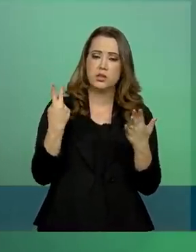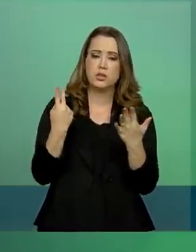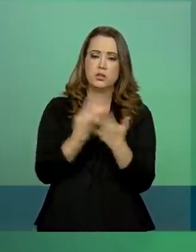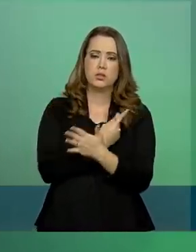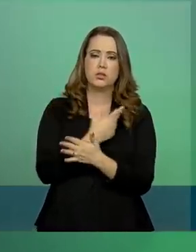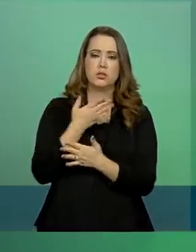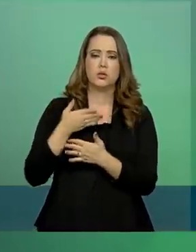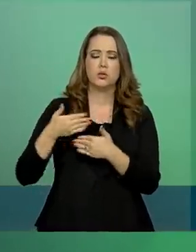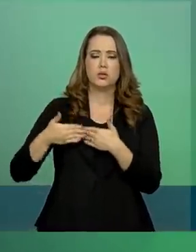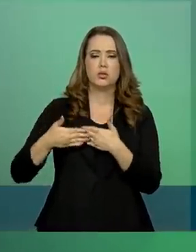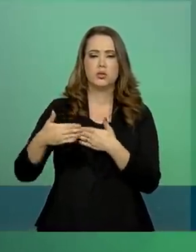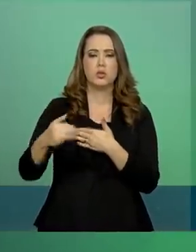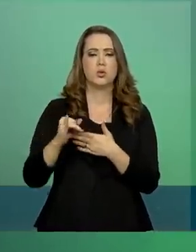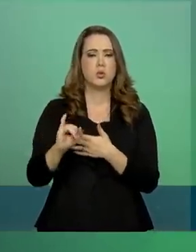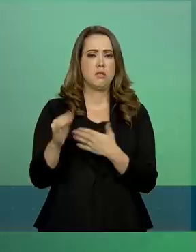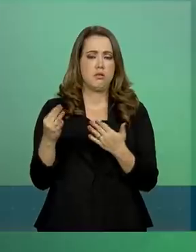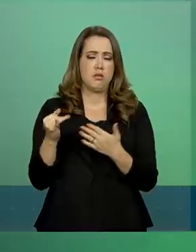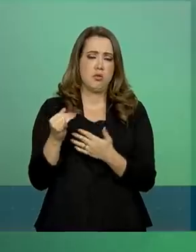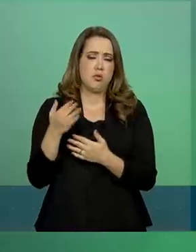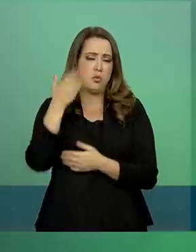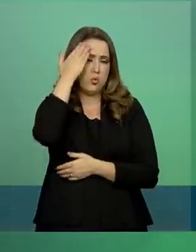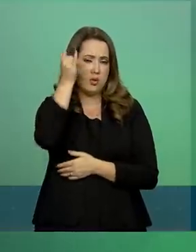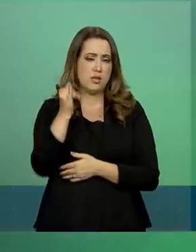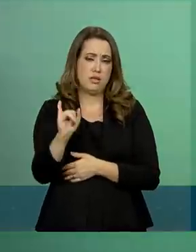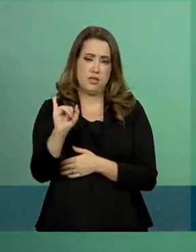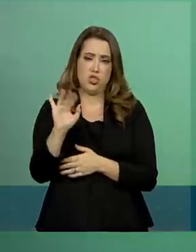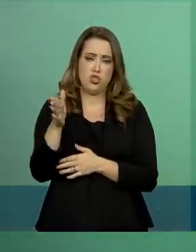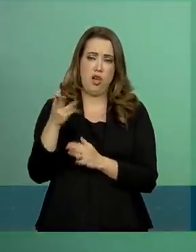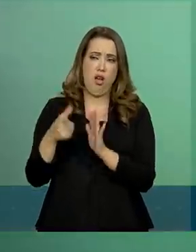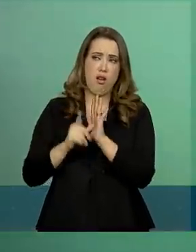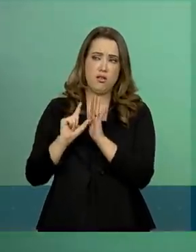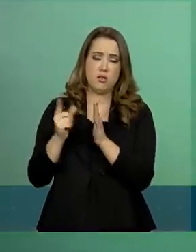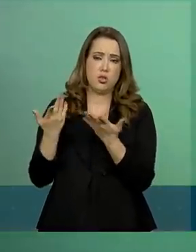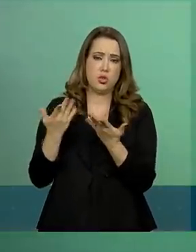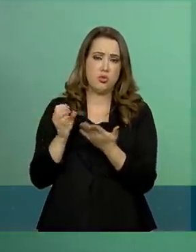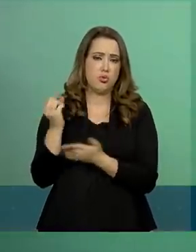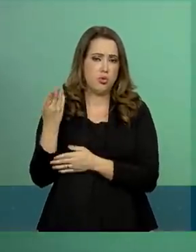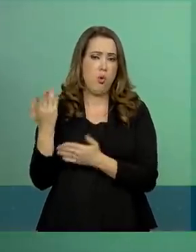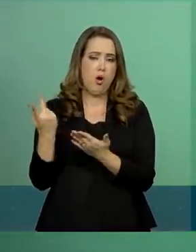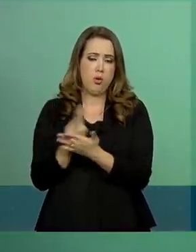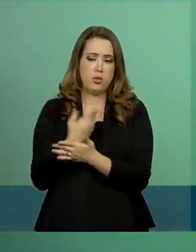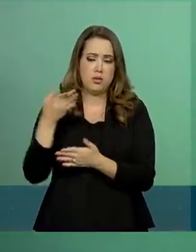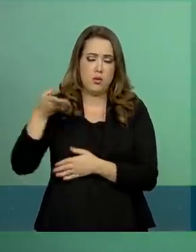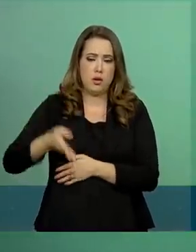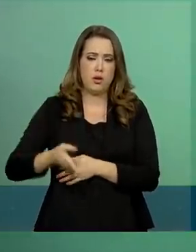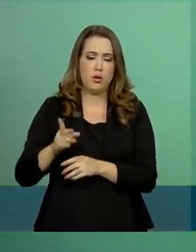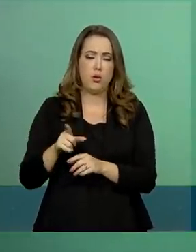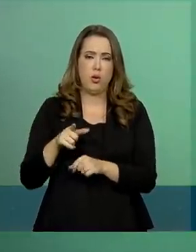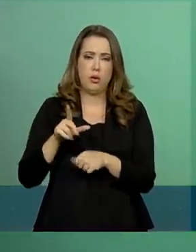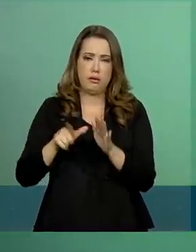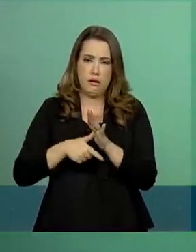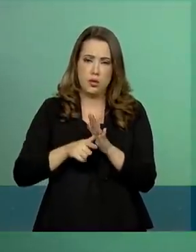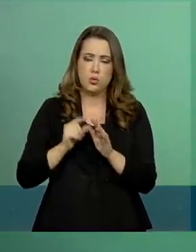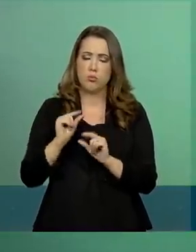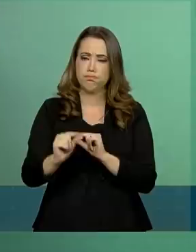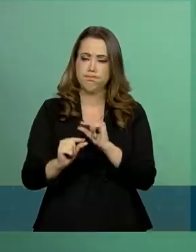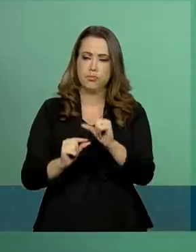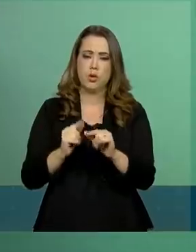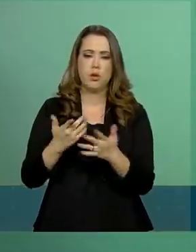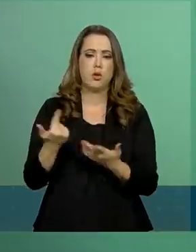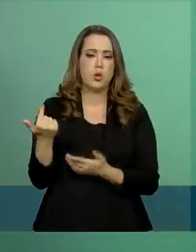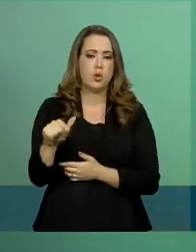Eu não sei exatamente se agora, nesse momento, está por ocorrer. Estava previsto para as 16 horas, mas aí foi postergado. Não